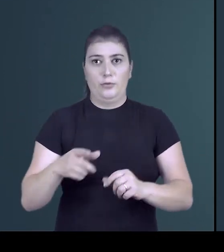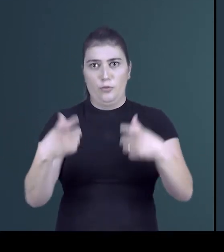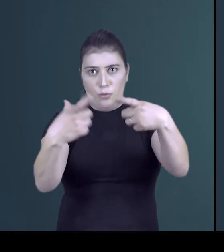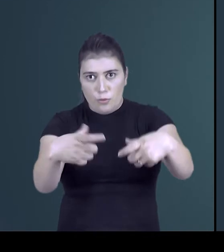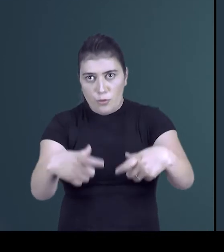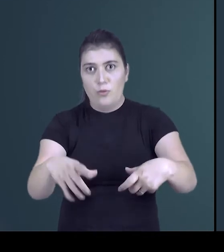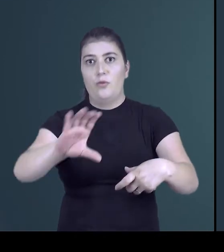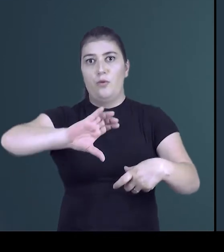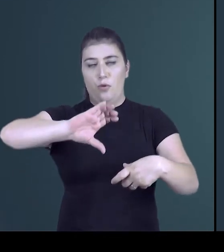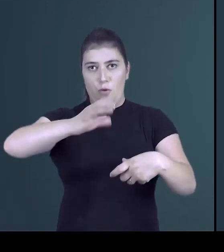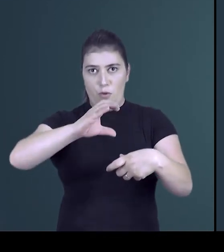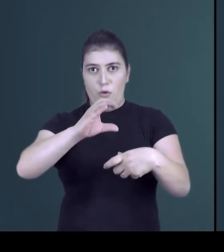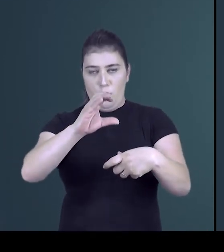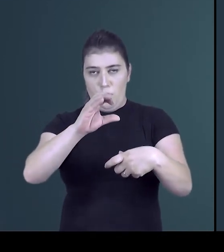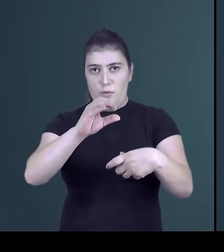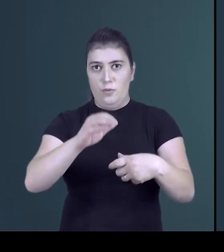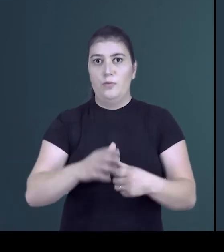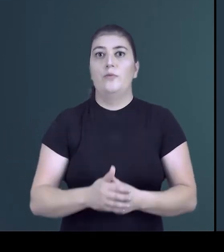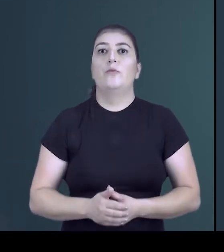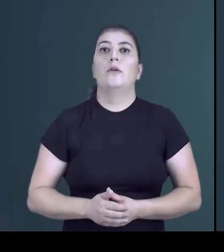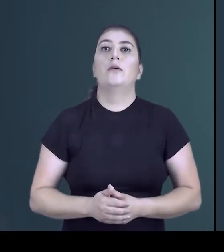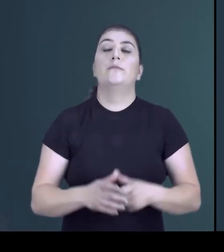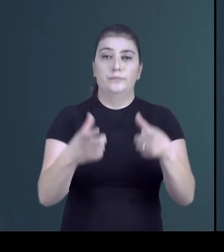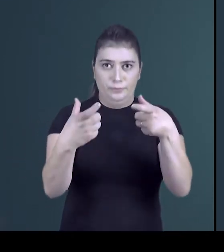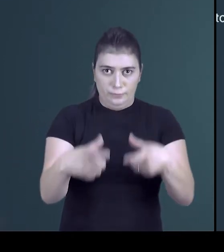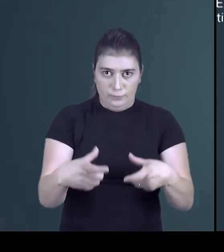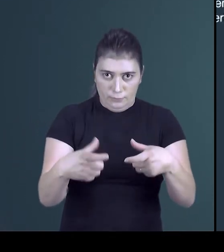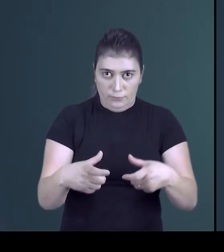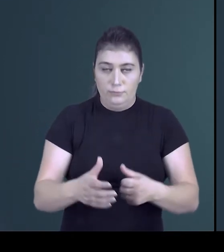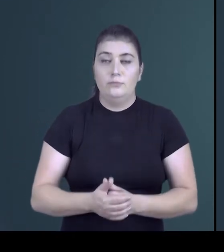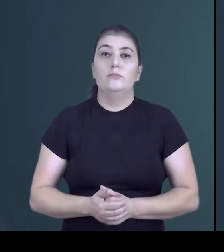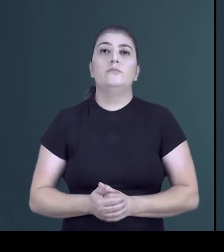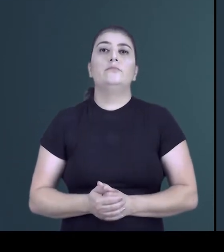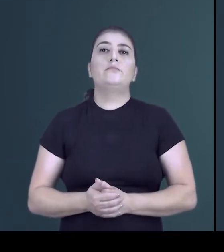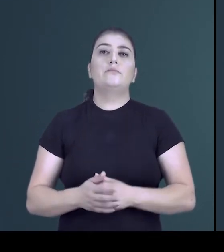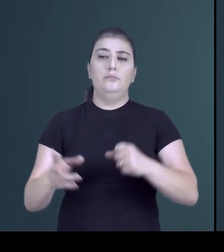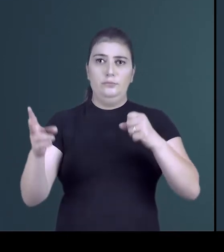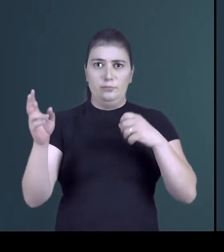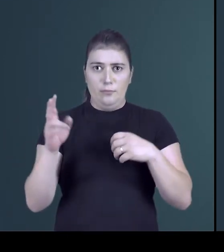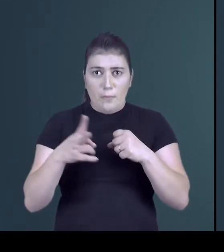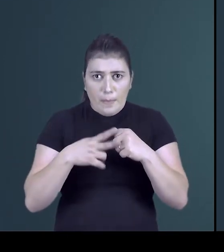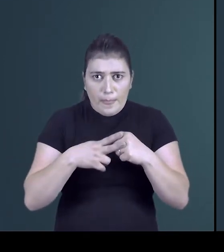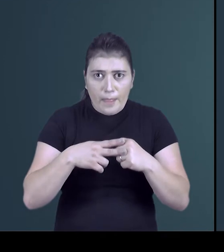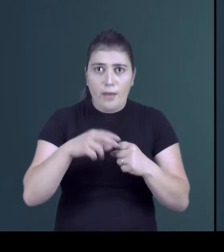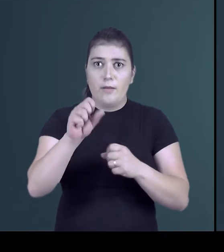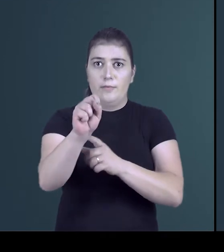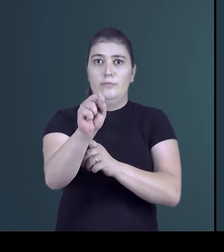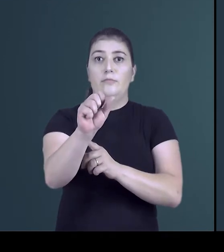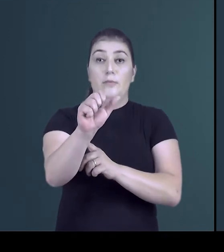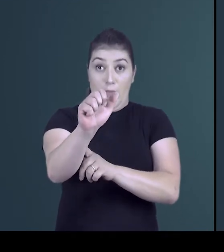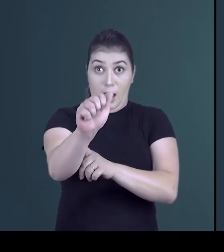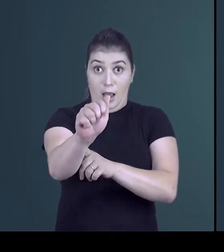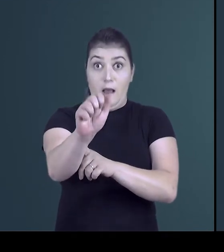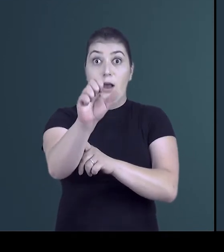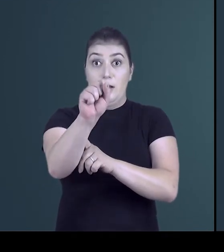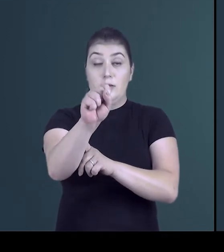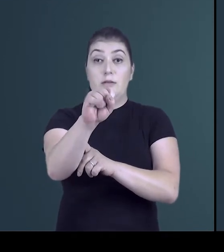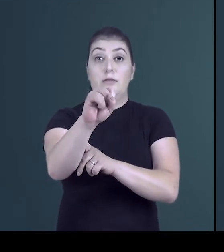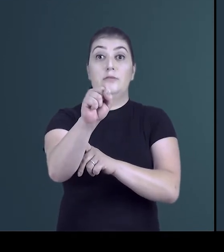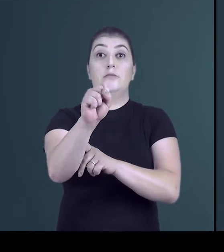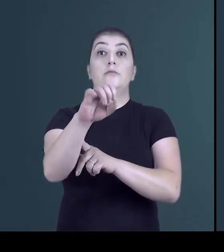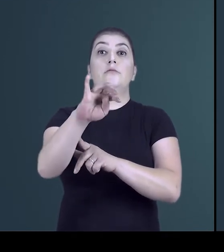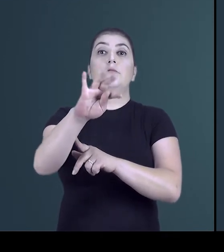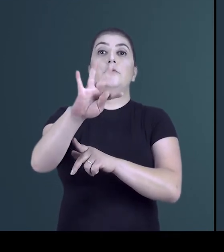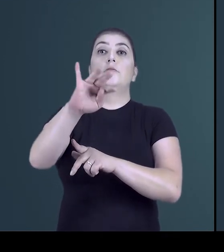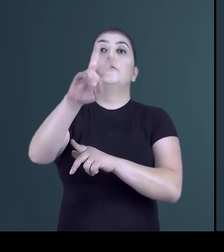lugar, funciona como adjunto deverbial de lugar. O verbo assistir no sentido de ver. Assistir,